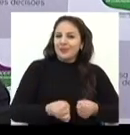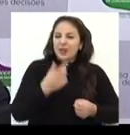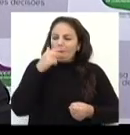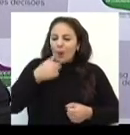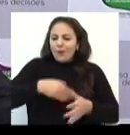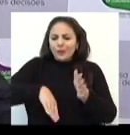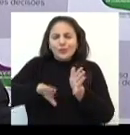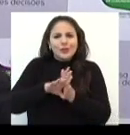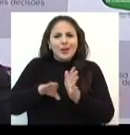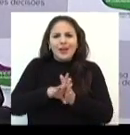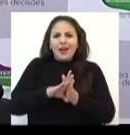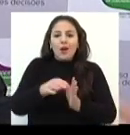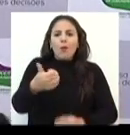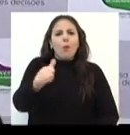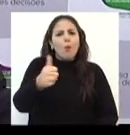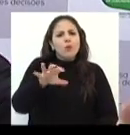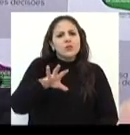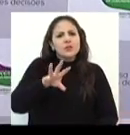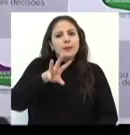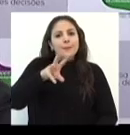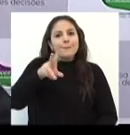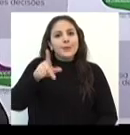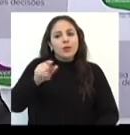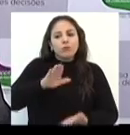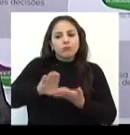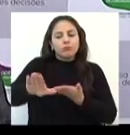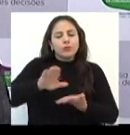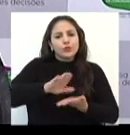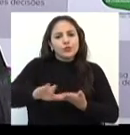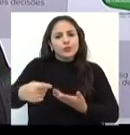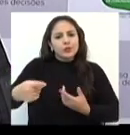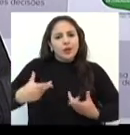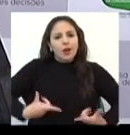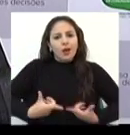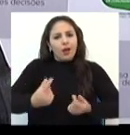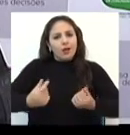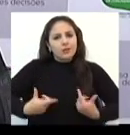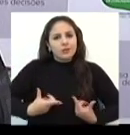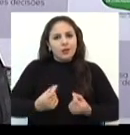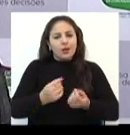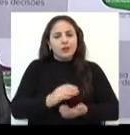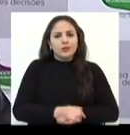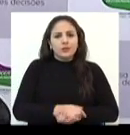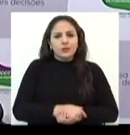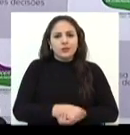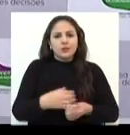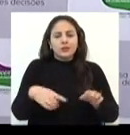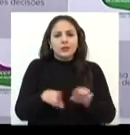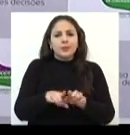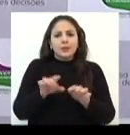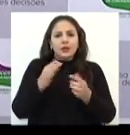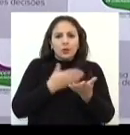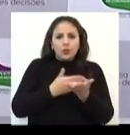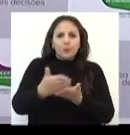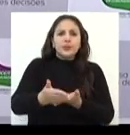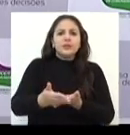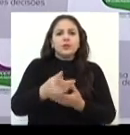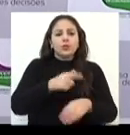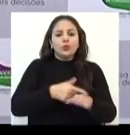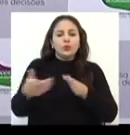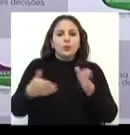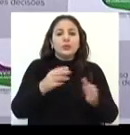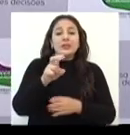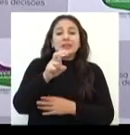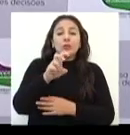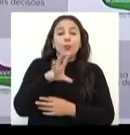exemplo, chegar ao ponto de 11 milhões ser gasto ali, naquela revitalização toda, onde ela iniciou, na época, com